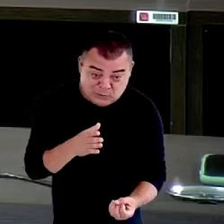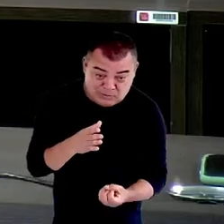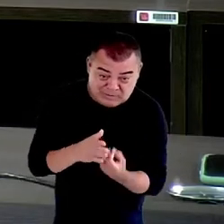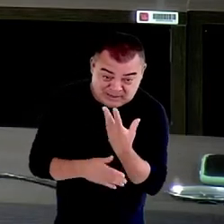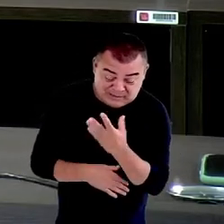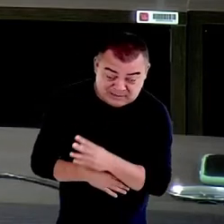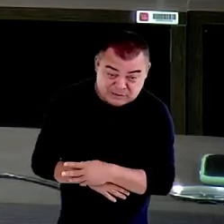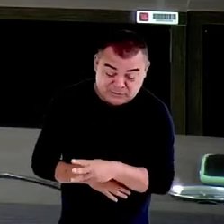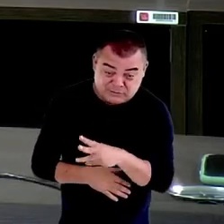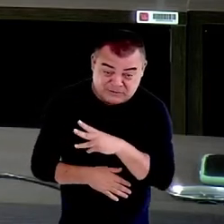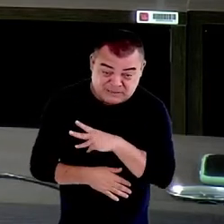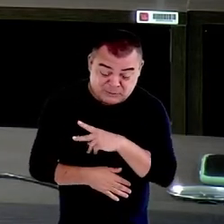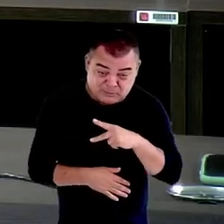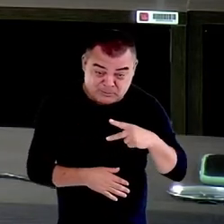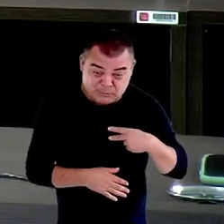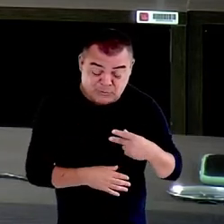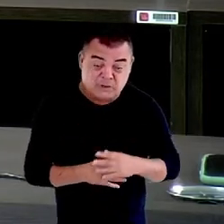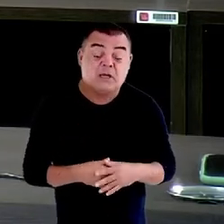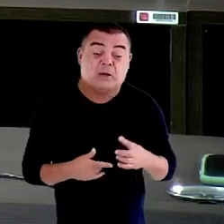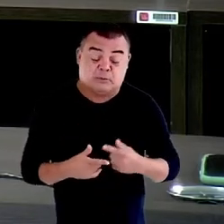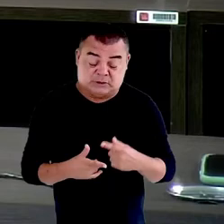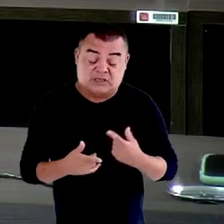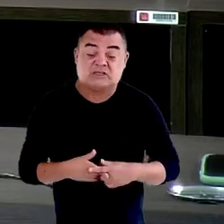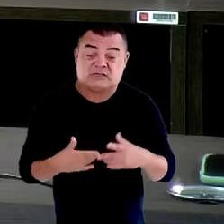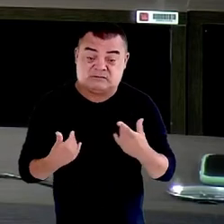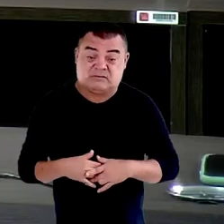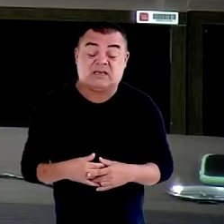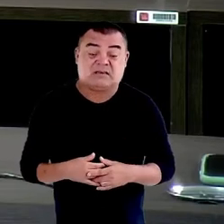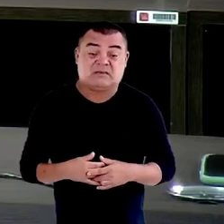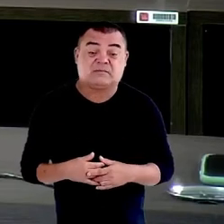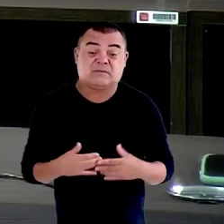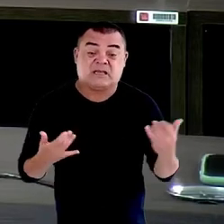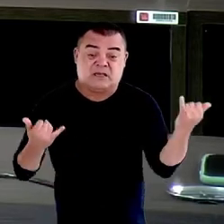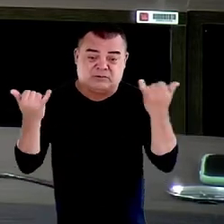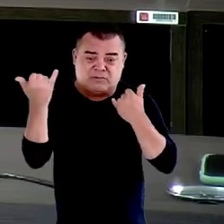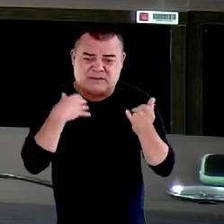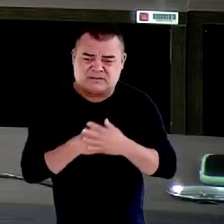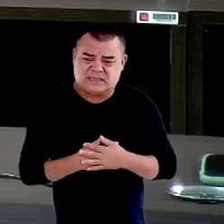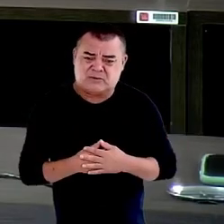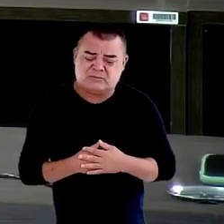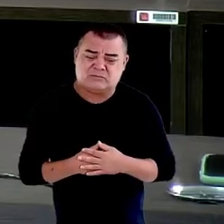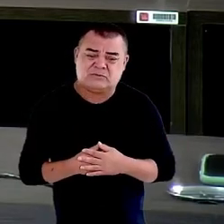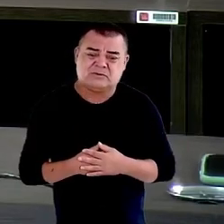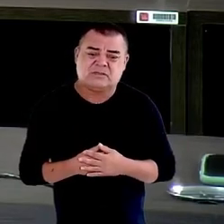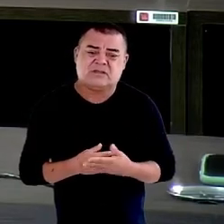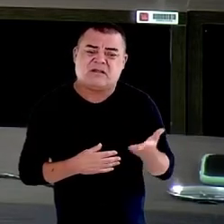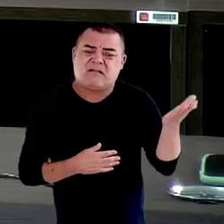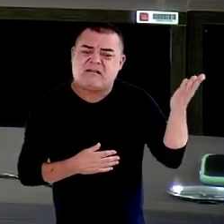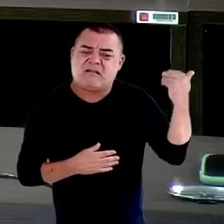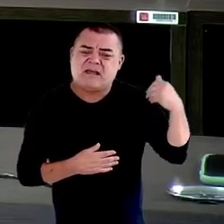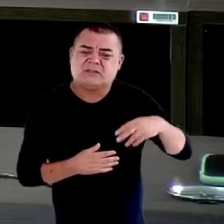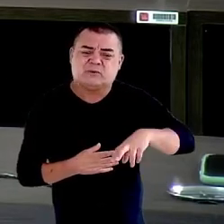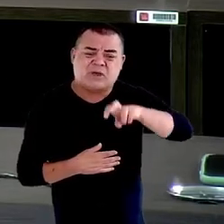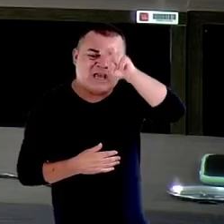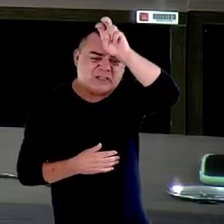anos, porque já se tem notícia do Ministério Público no Egito, antes da era